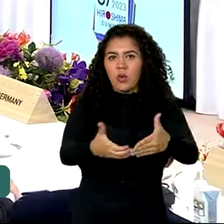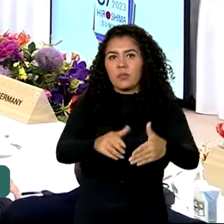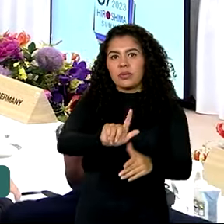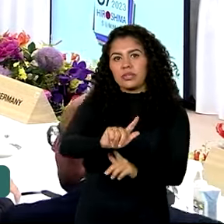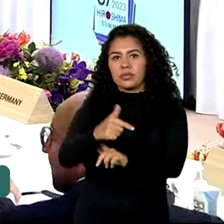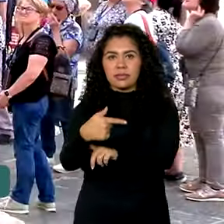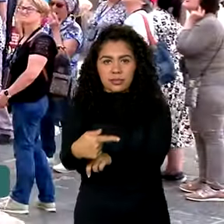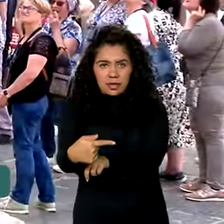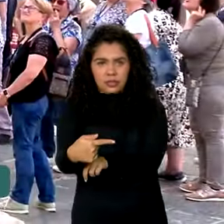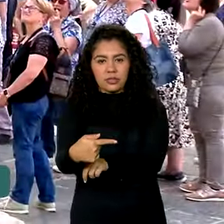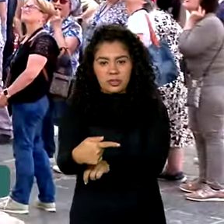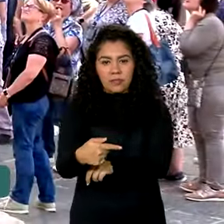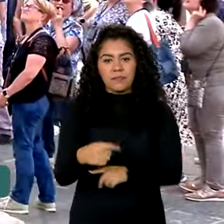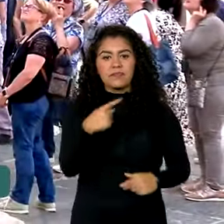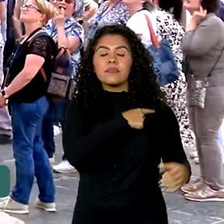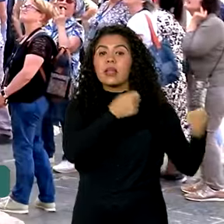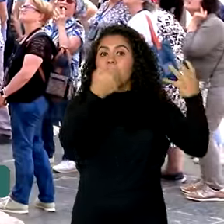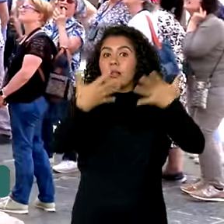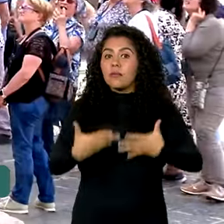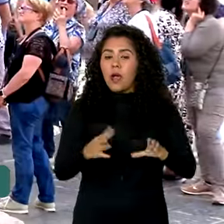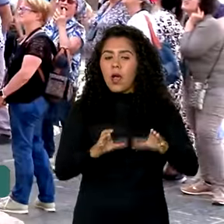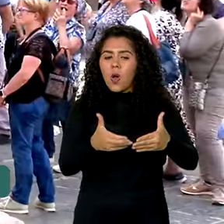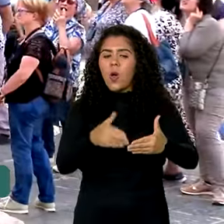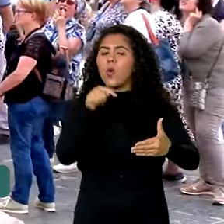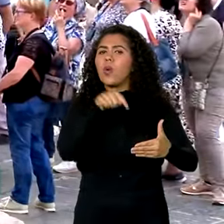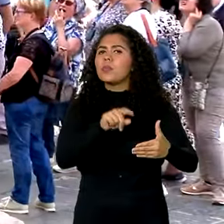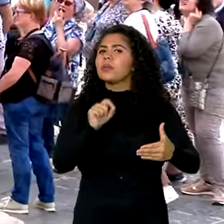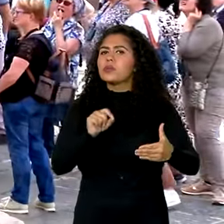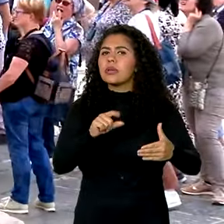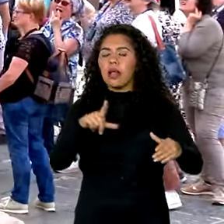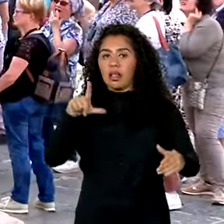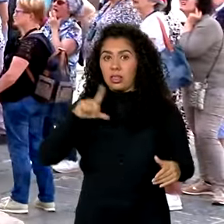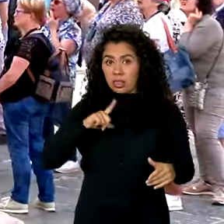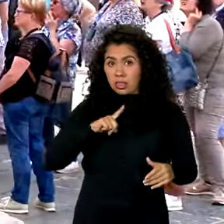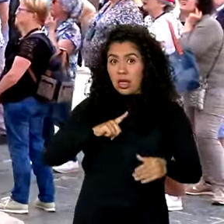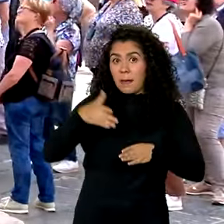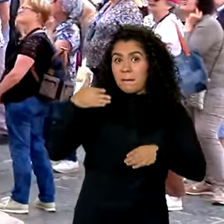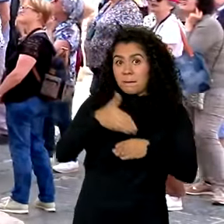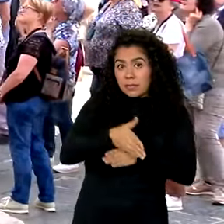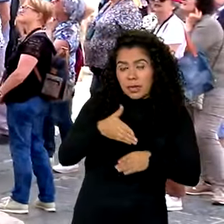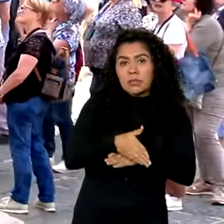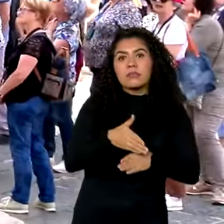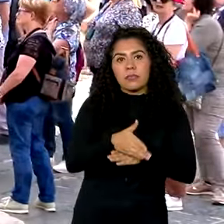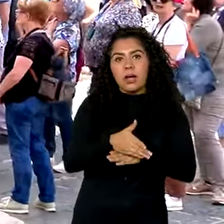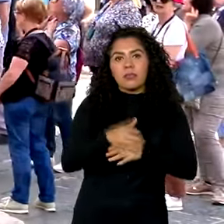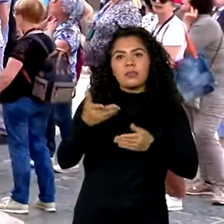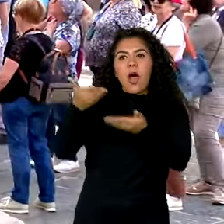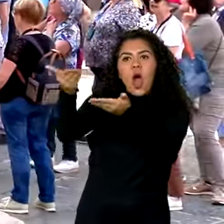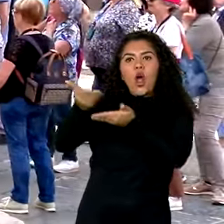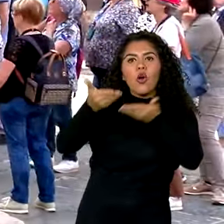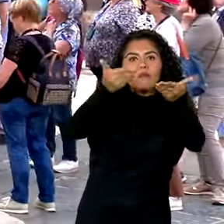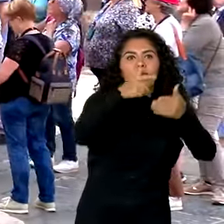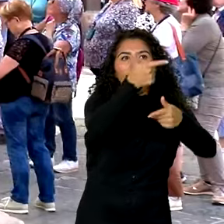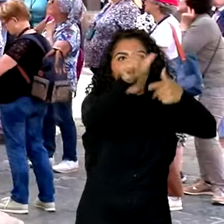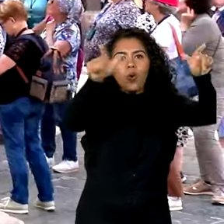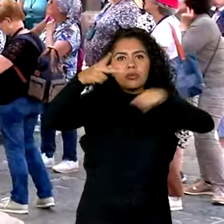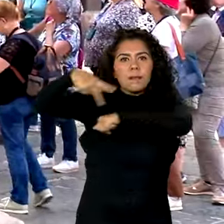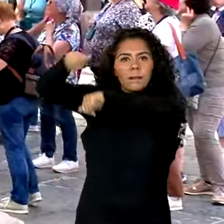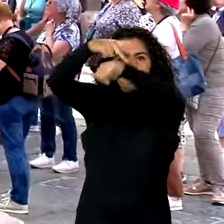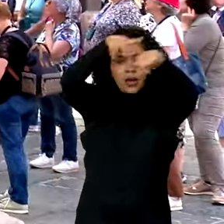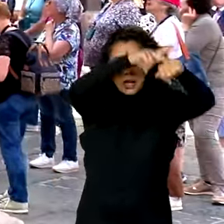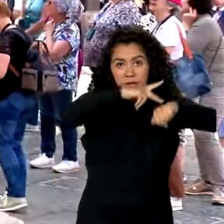do G7. E as cúpulas costumam contar com a presença de países convidados. O Brasil será